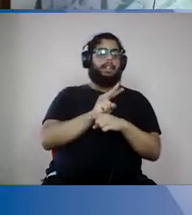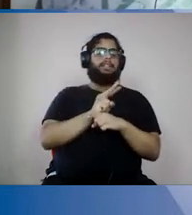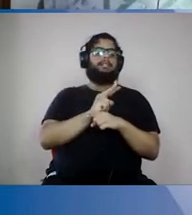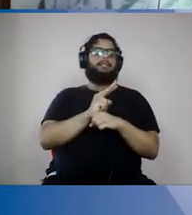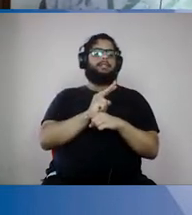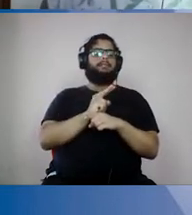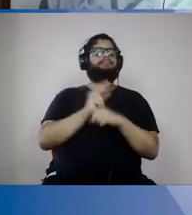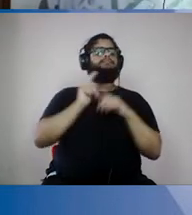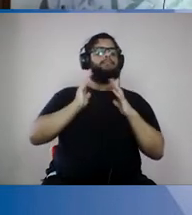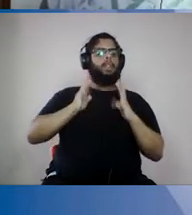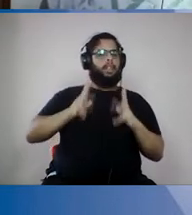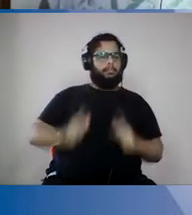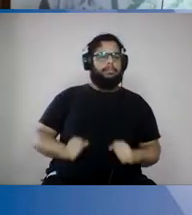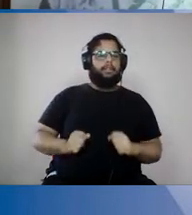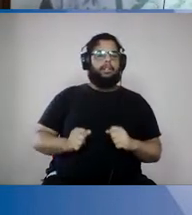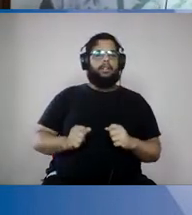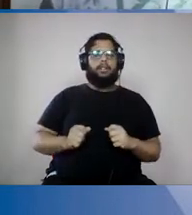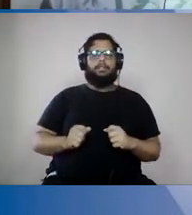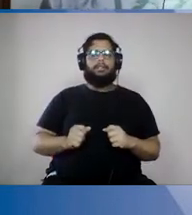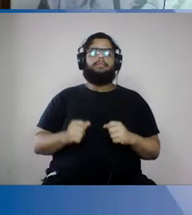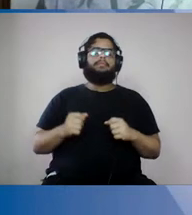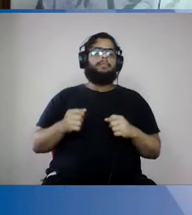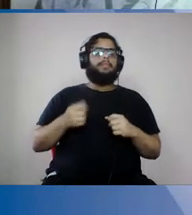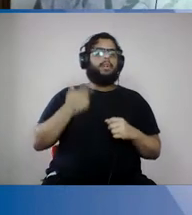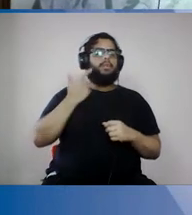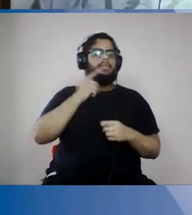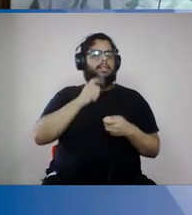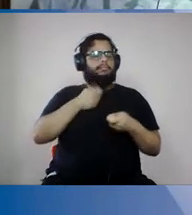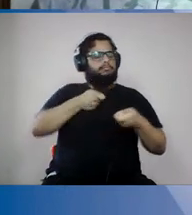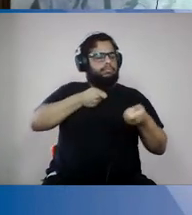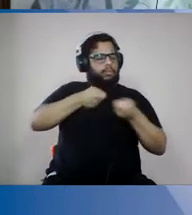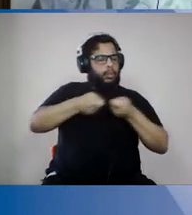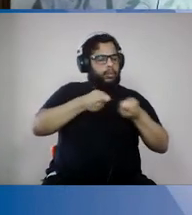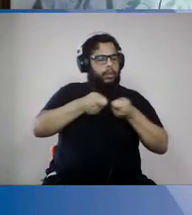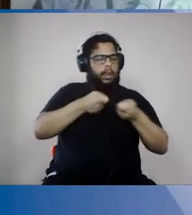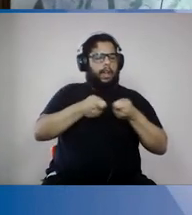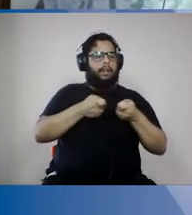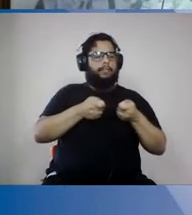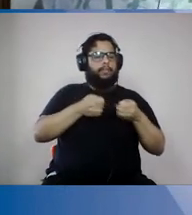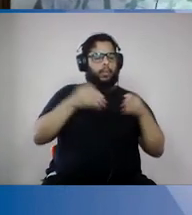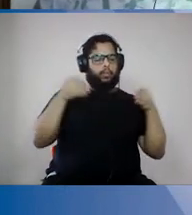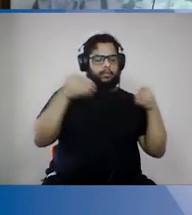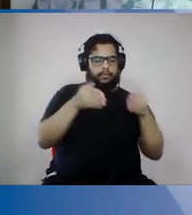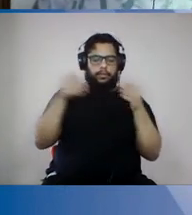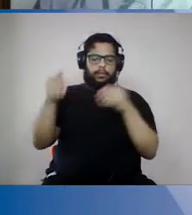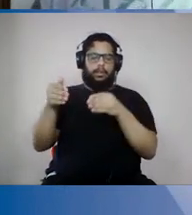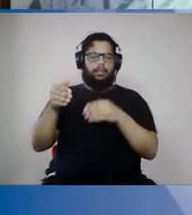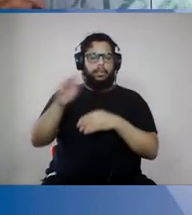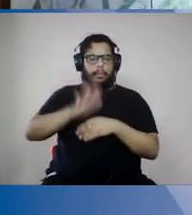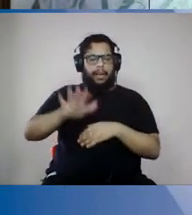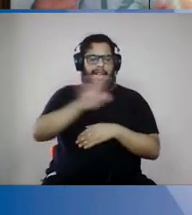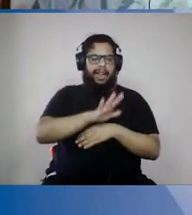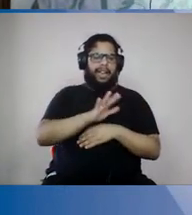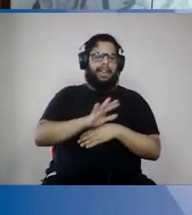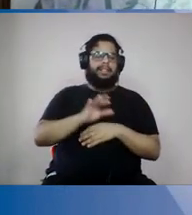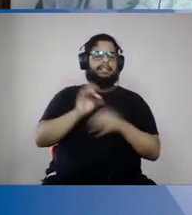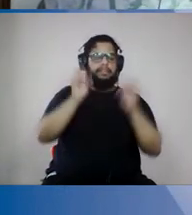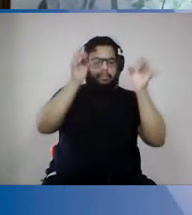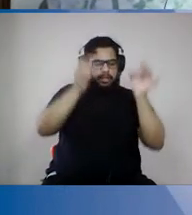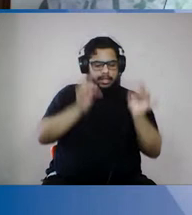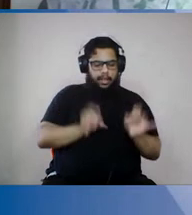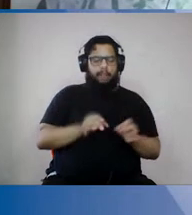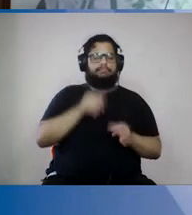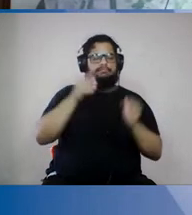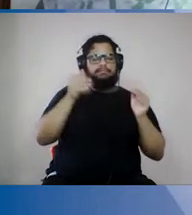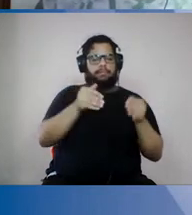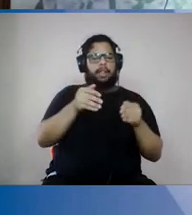tecnológica para a gente então manter a contenção dos focos em áreas restritas para que aí a gente possa então